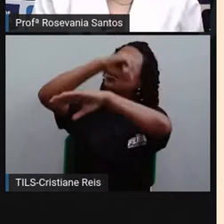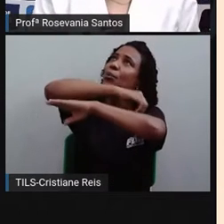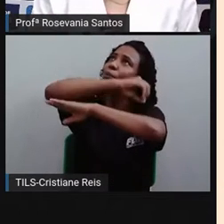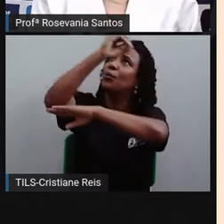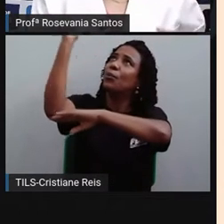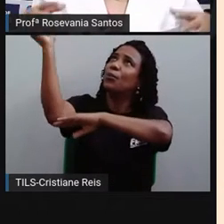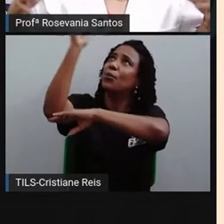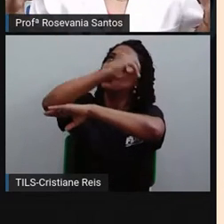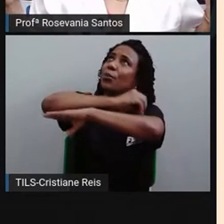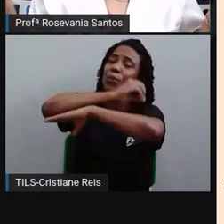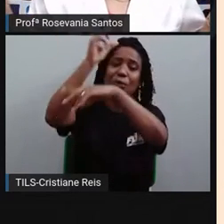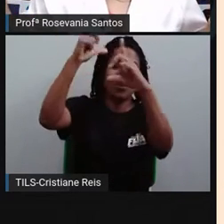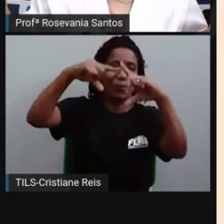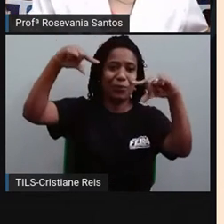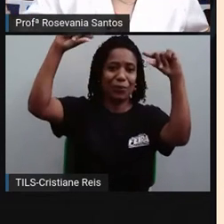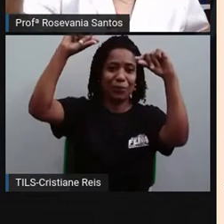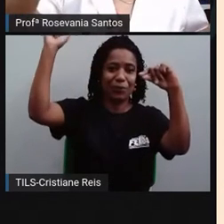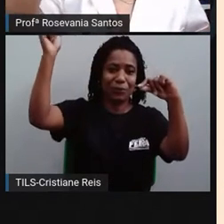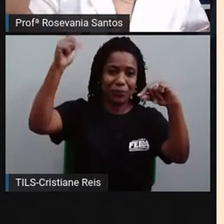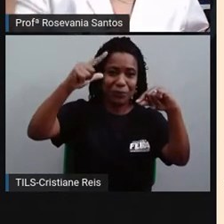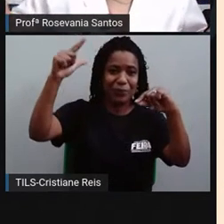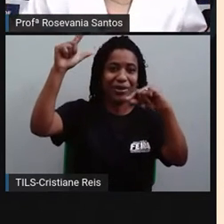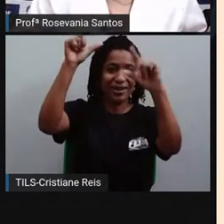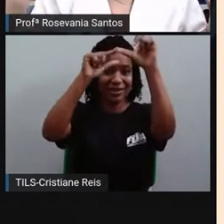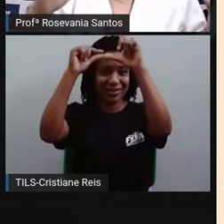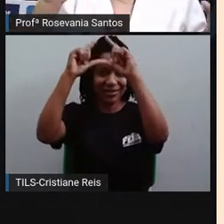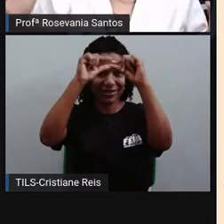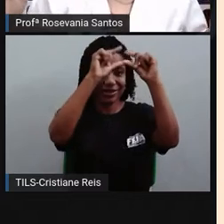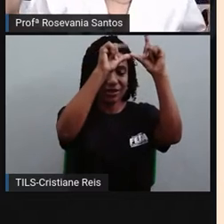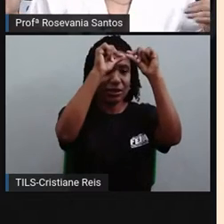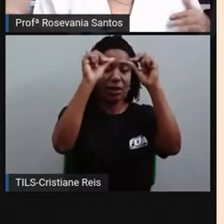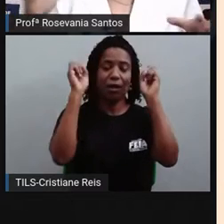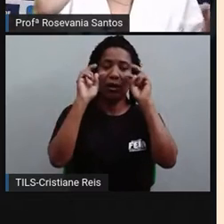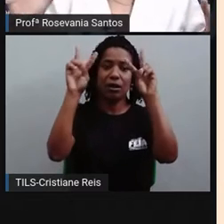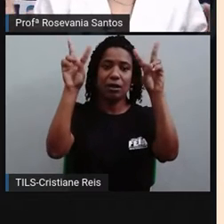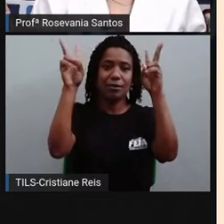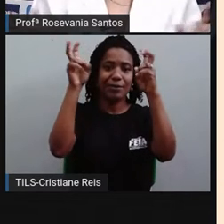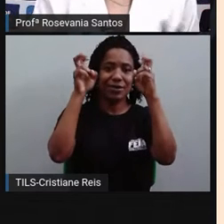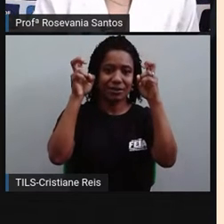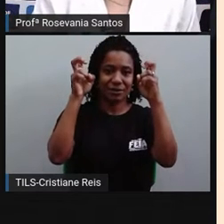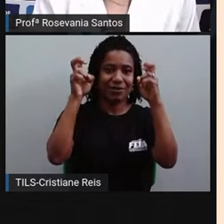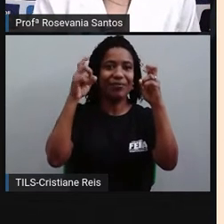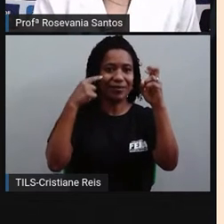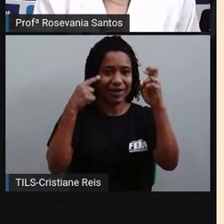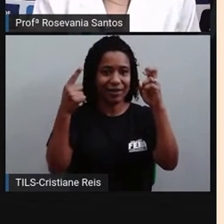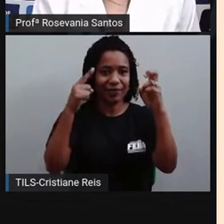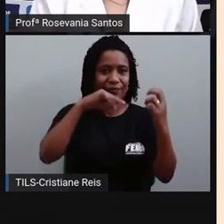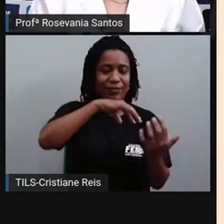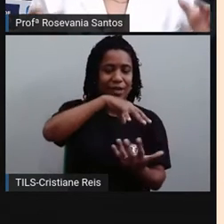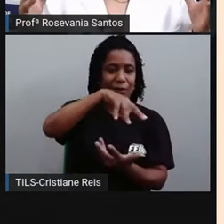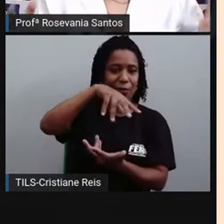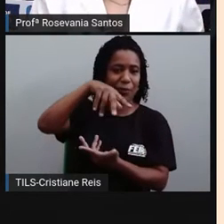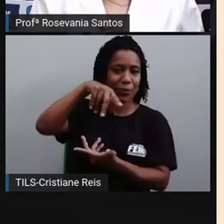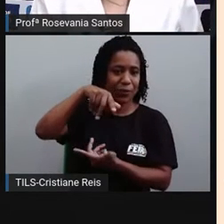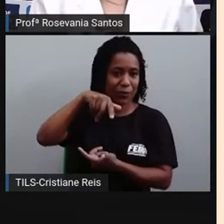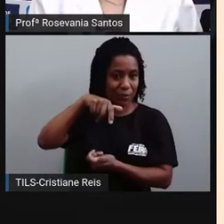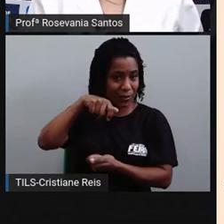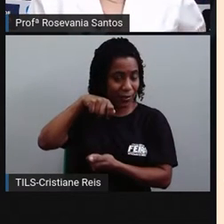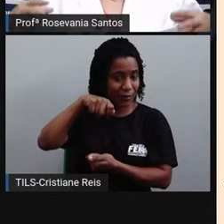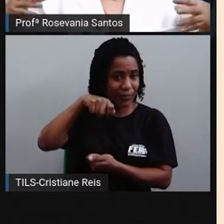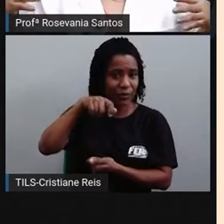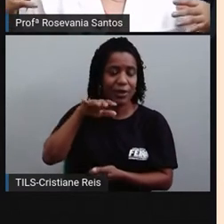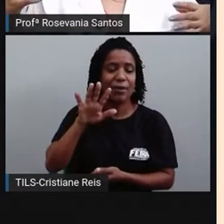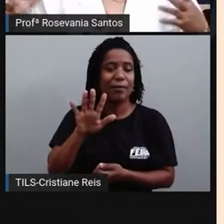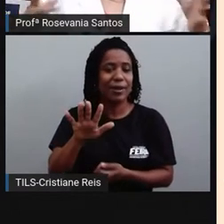gente vê a Lua. E a gente acha que são eles que estão indo, e nós que estamos parados. Na realidade,